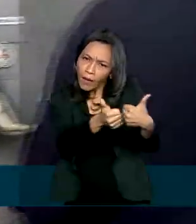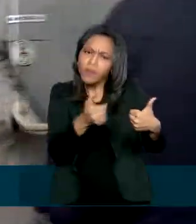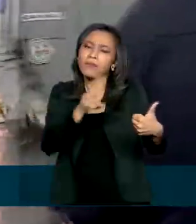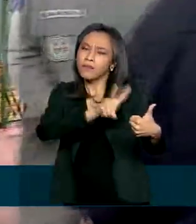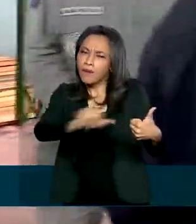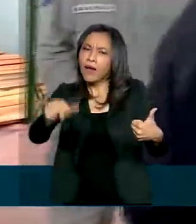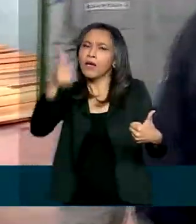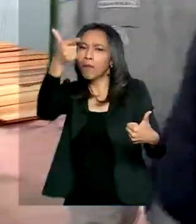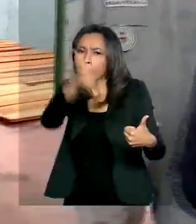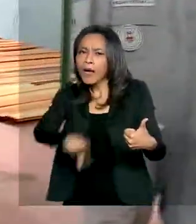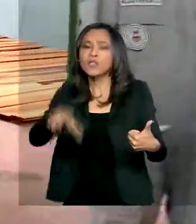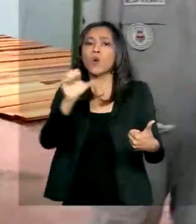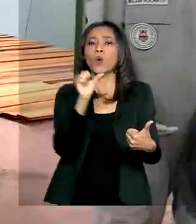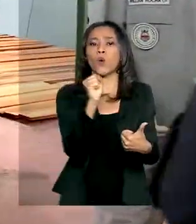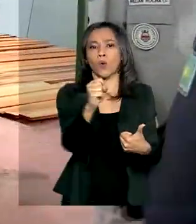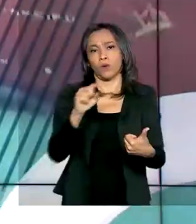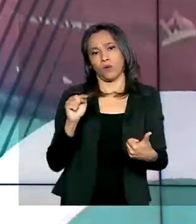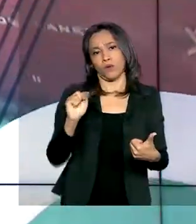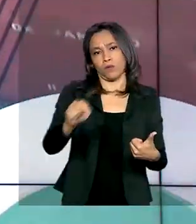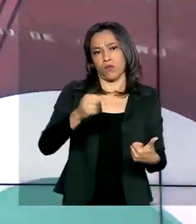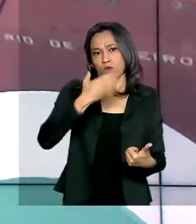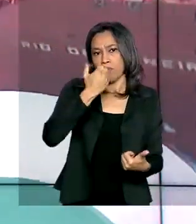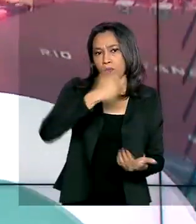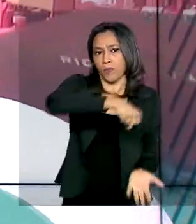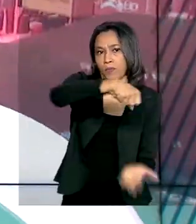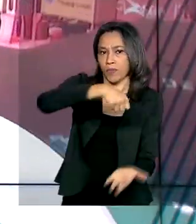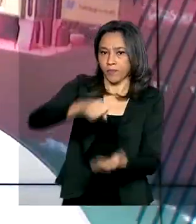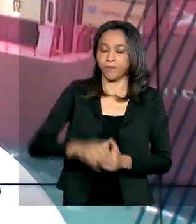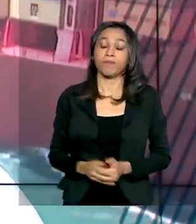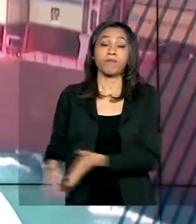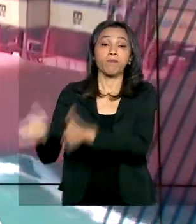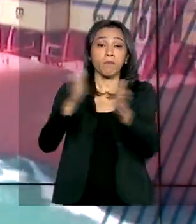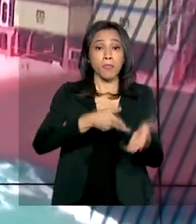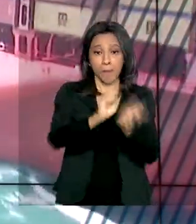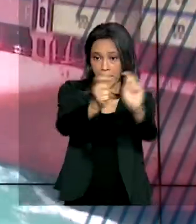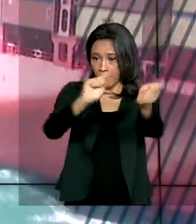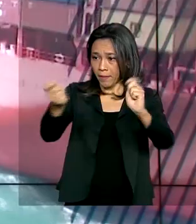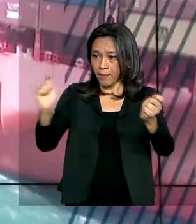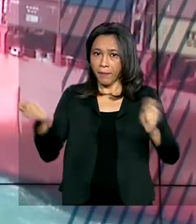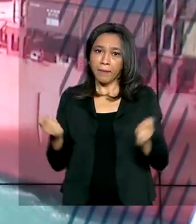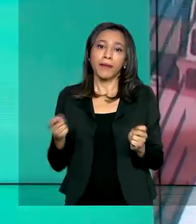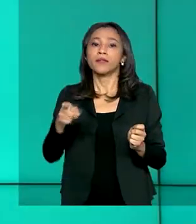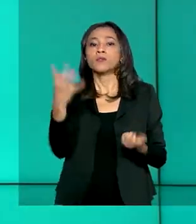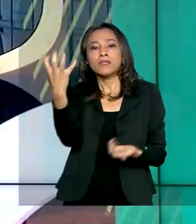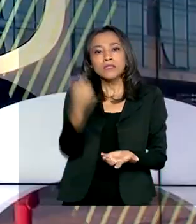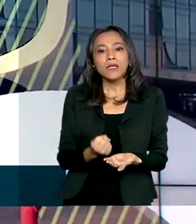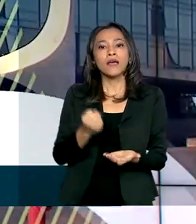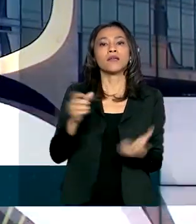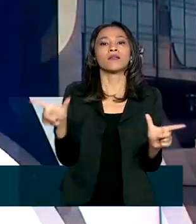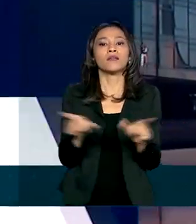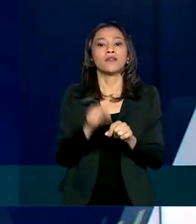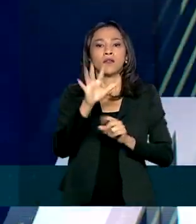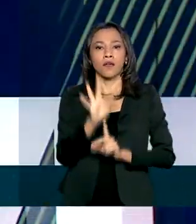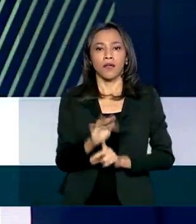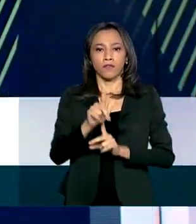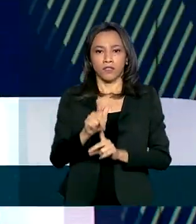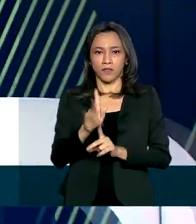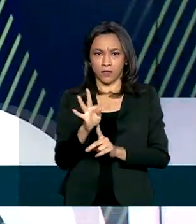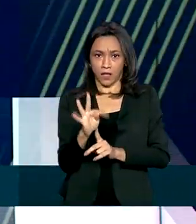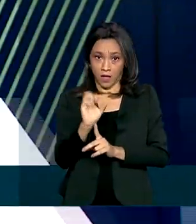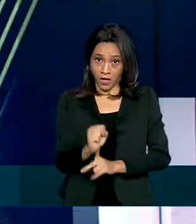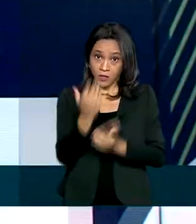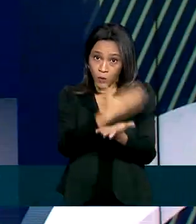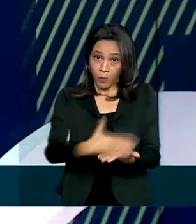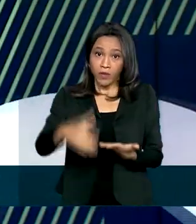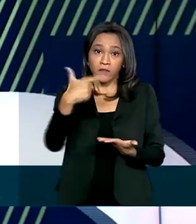outras 8 mil doações. O pagamento do saque emergencial do FGTS começa no dia 29 de